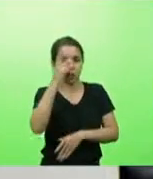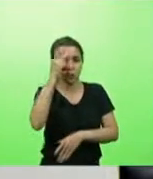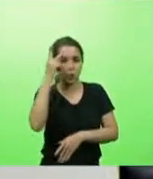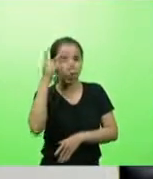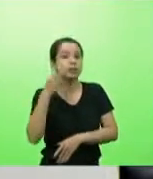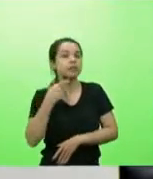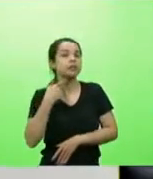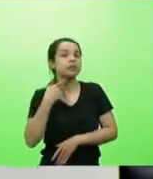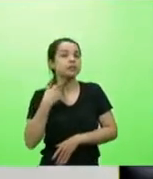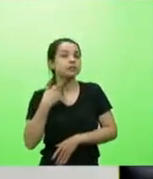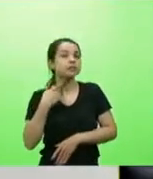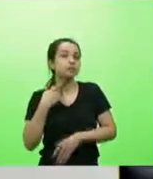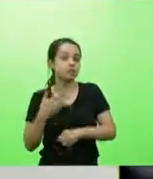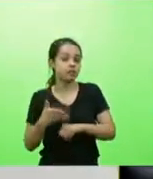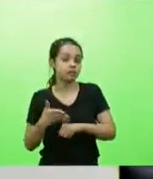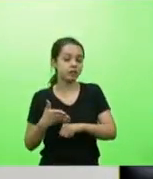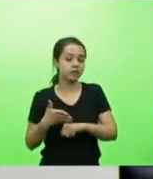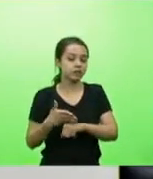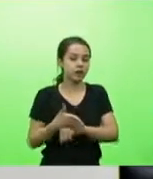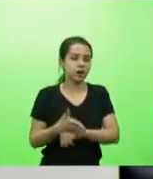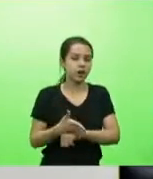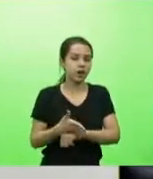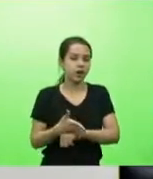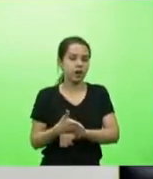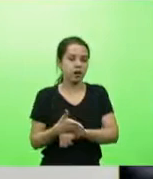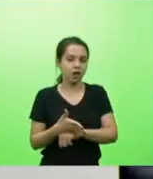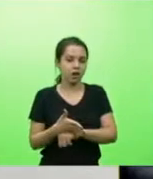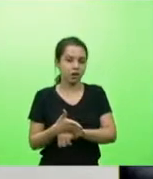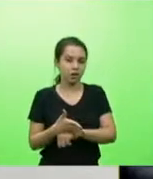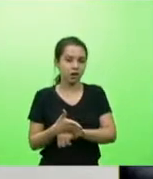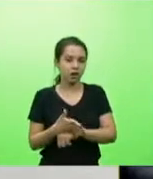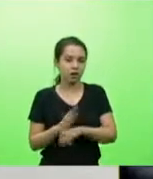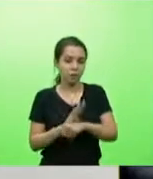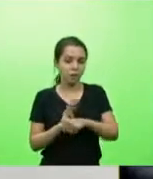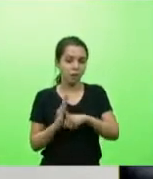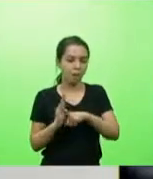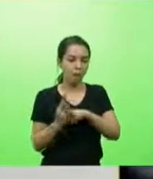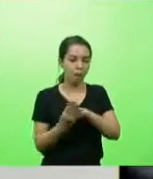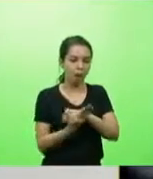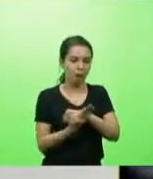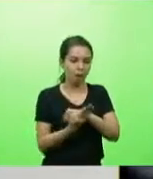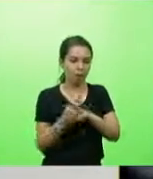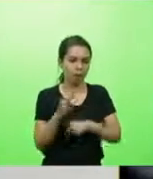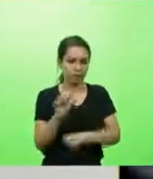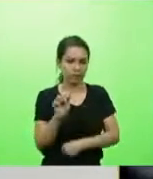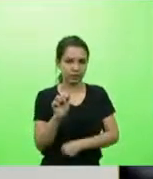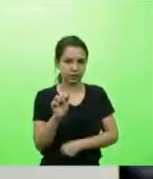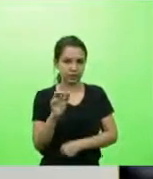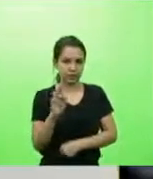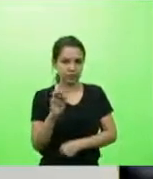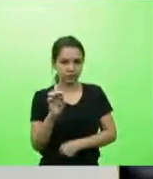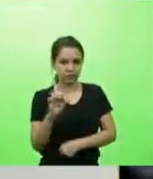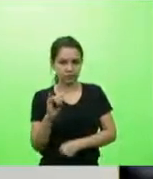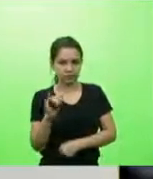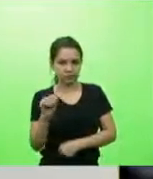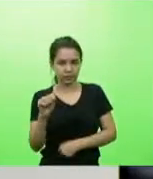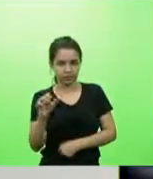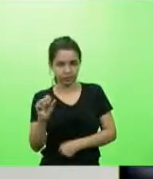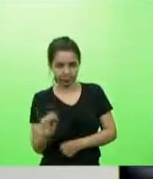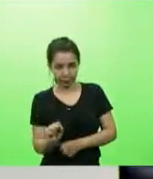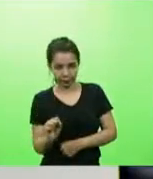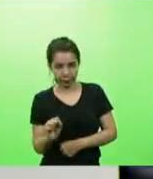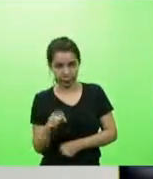ou adentrar melhor ao bairro Bateias, esta fuga central é